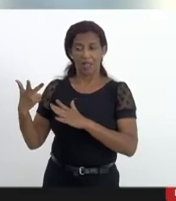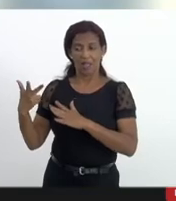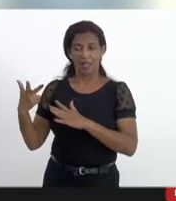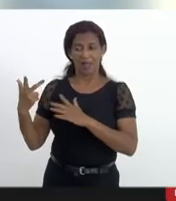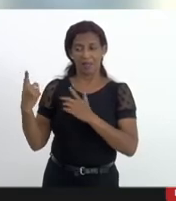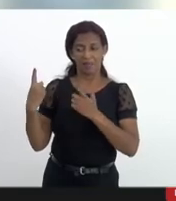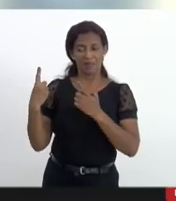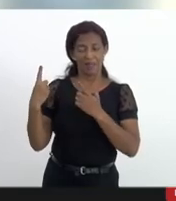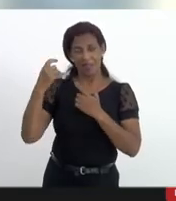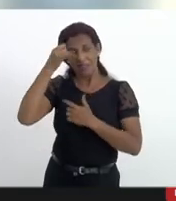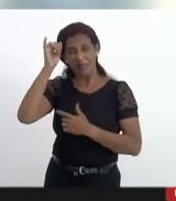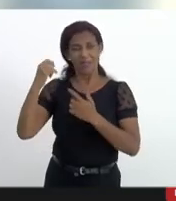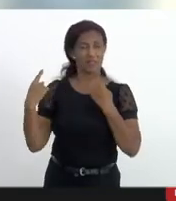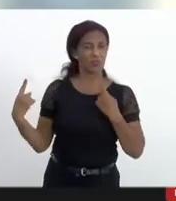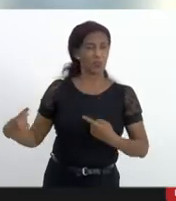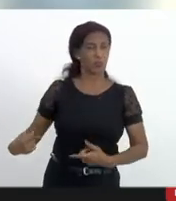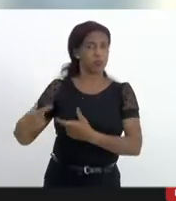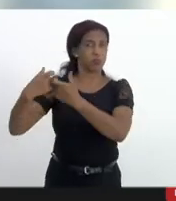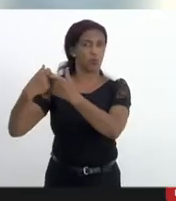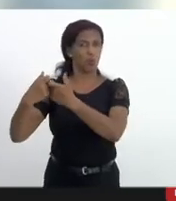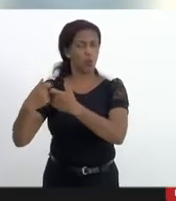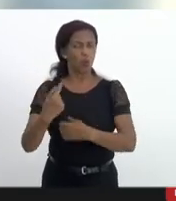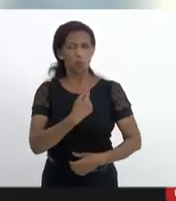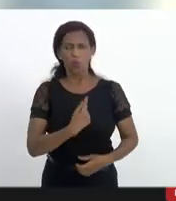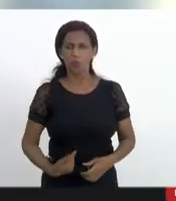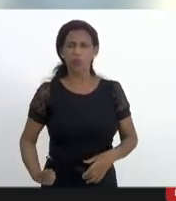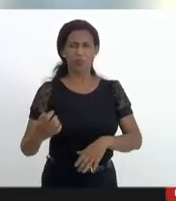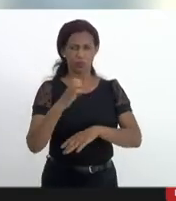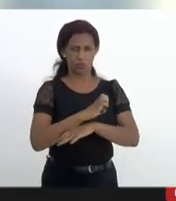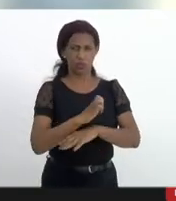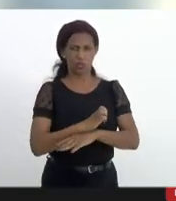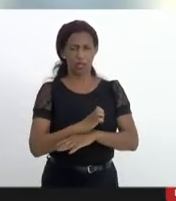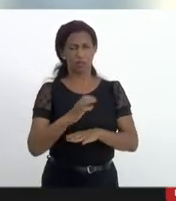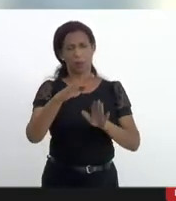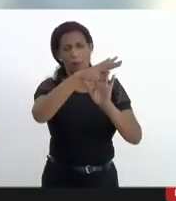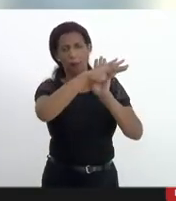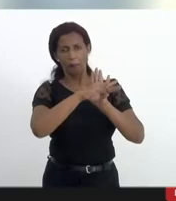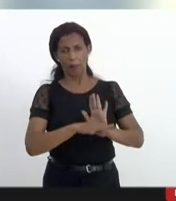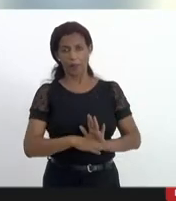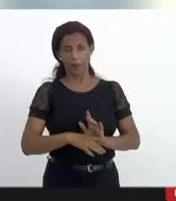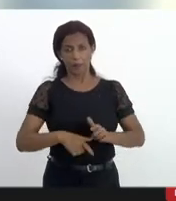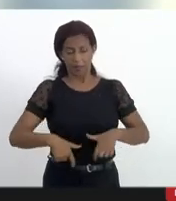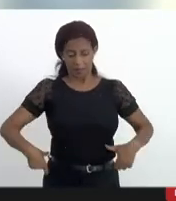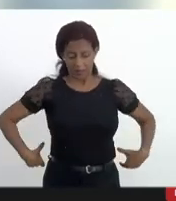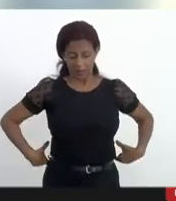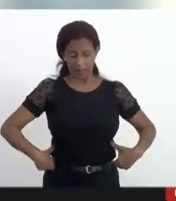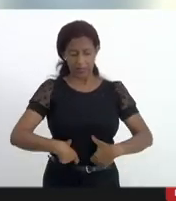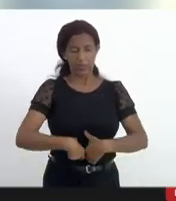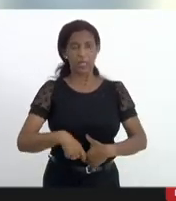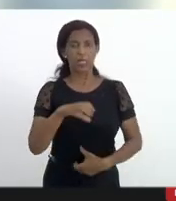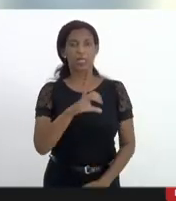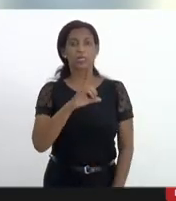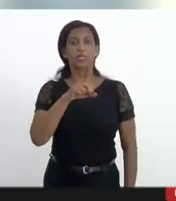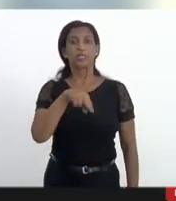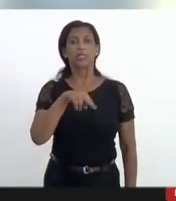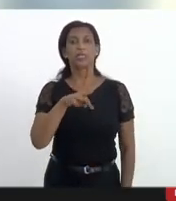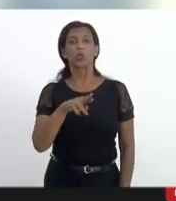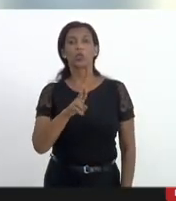enfrentamento o governo do estado ele lançou recentemente um programa chamado cinturão de divisas em que